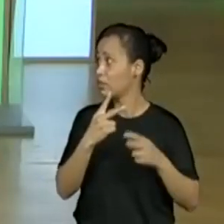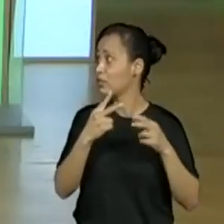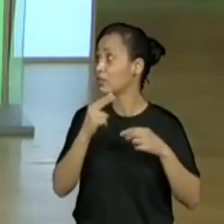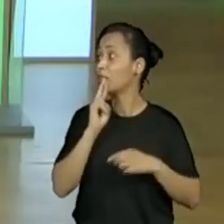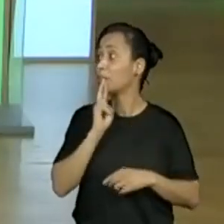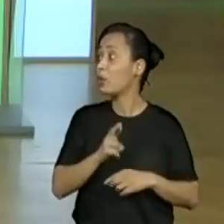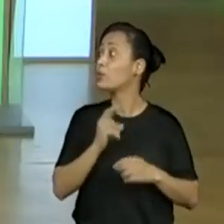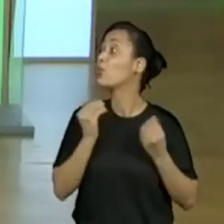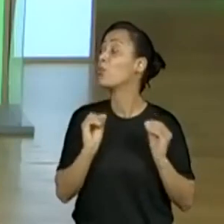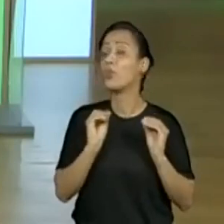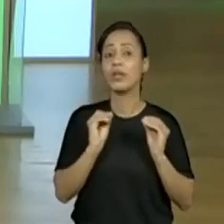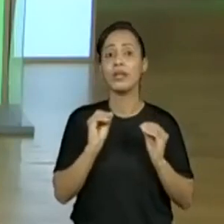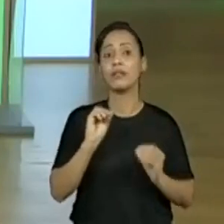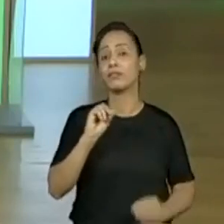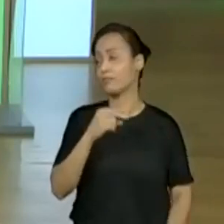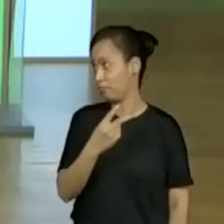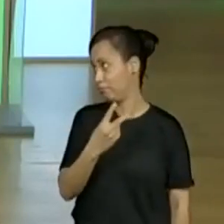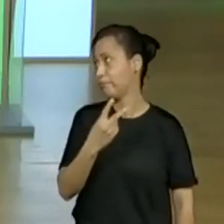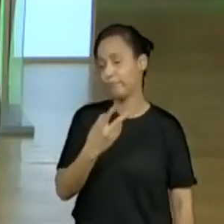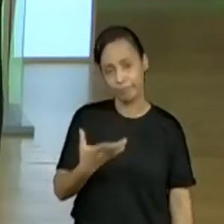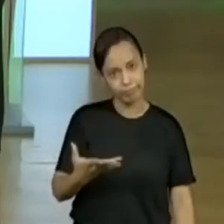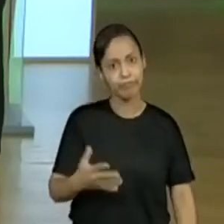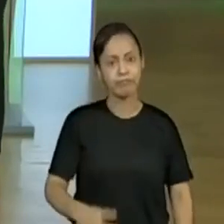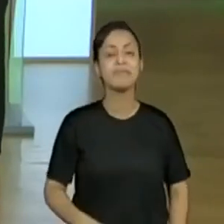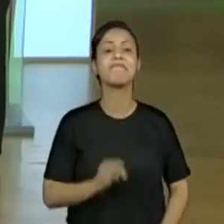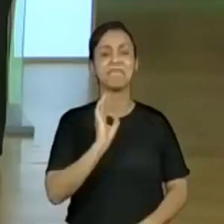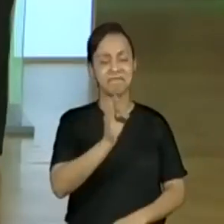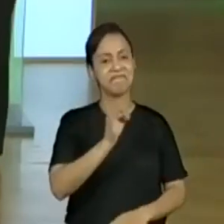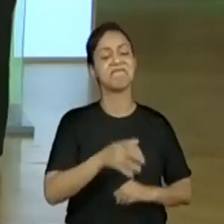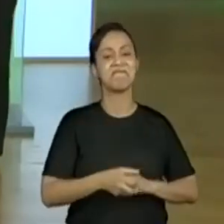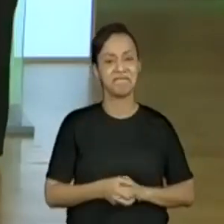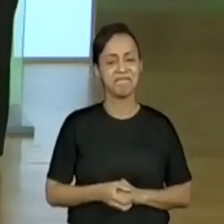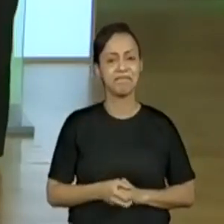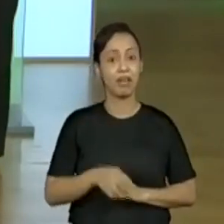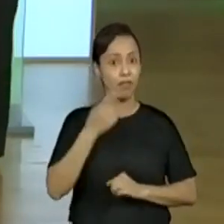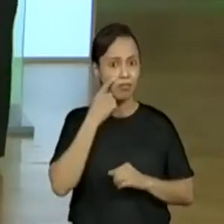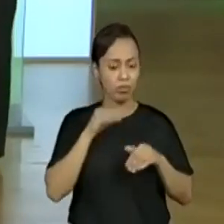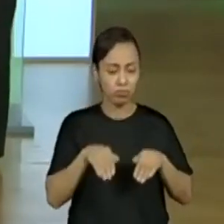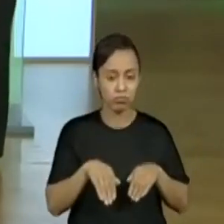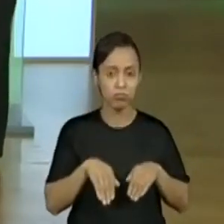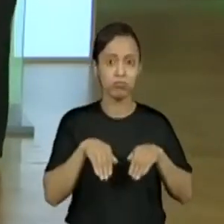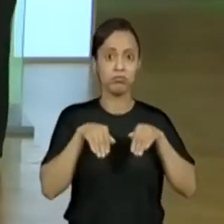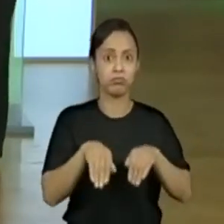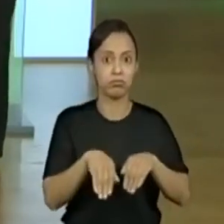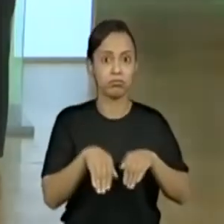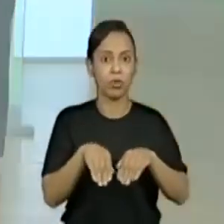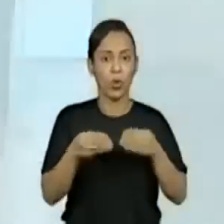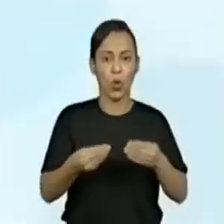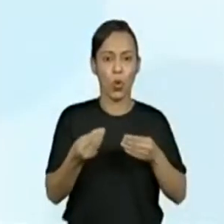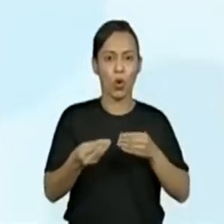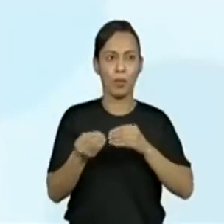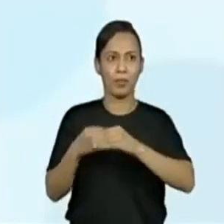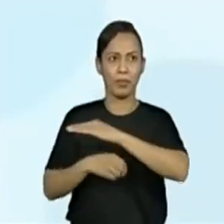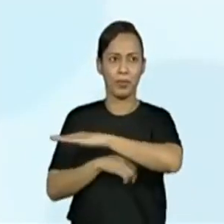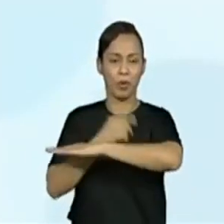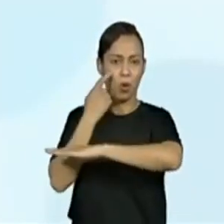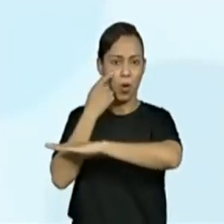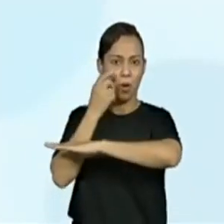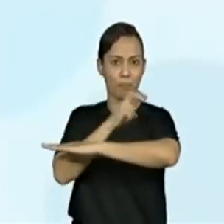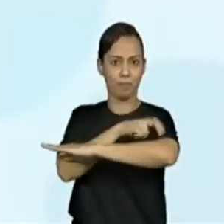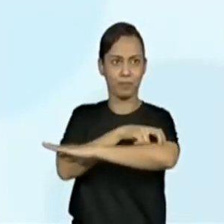2. Isso mesmo. Então, vamos continuar acompanhando o salto desse canguru. Observe.